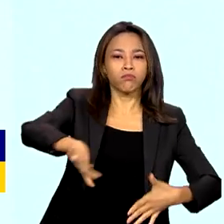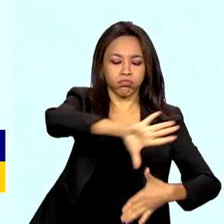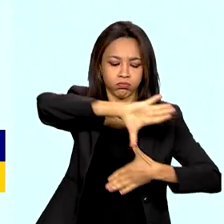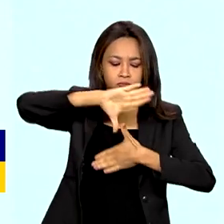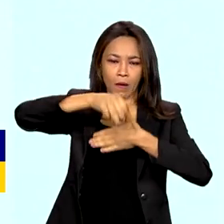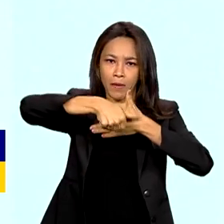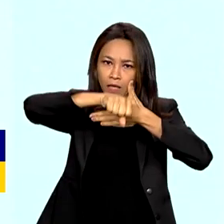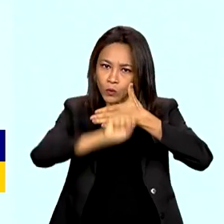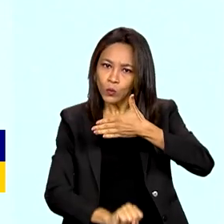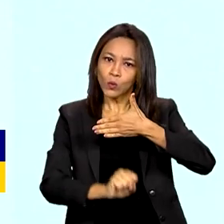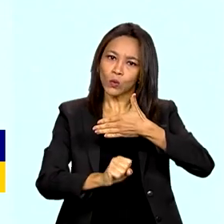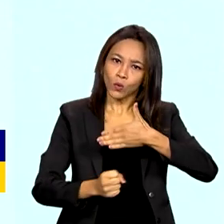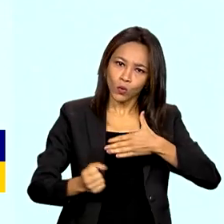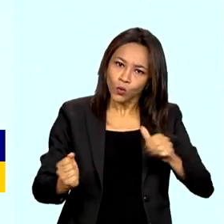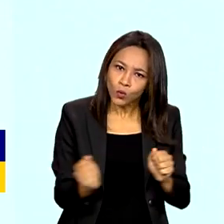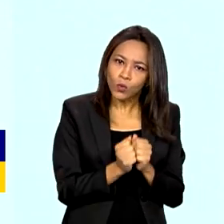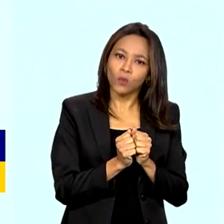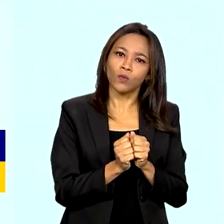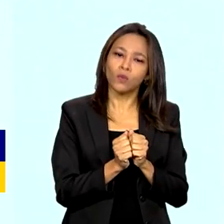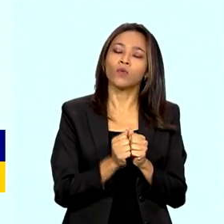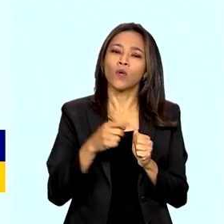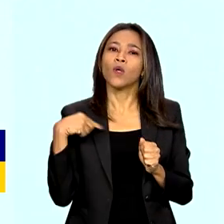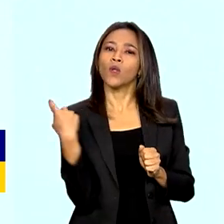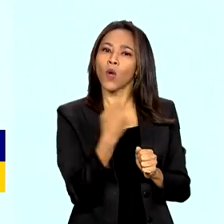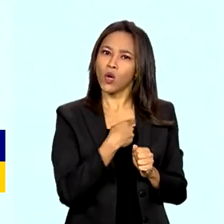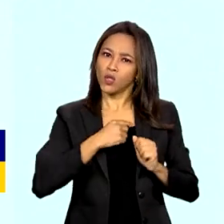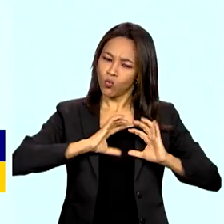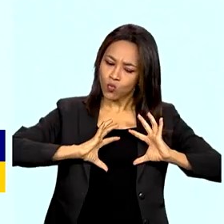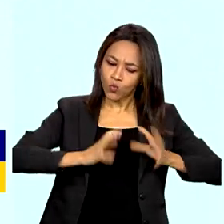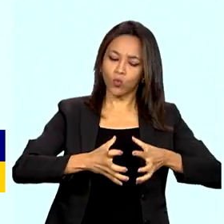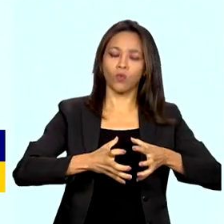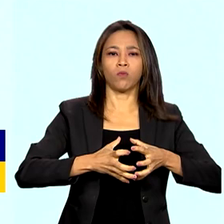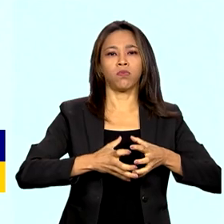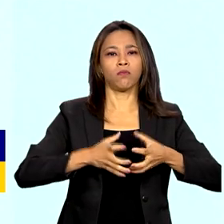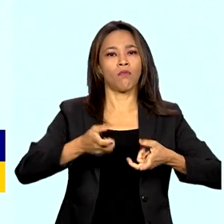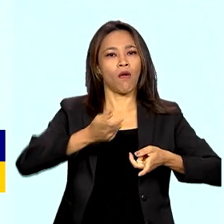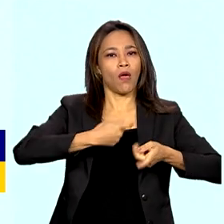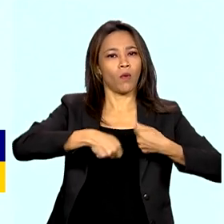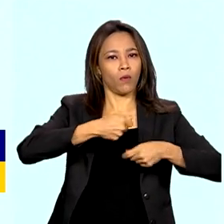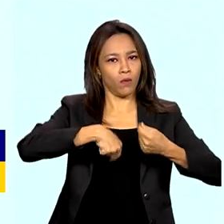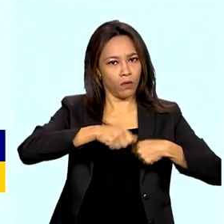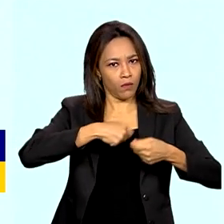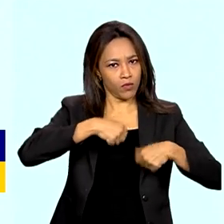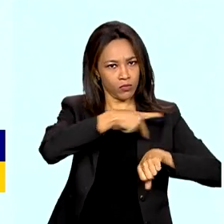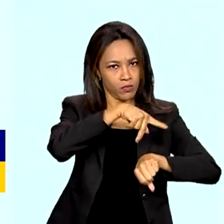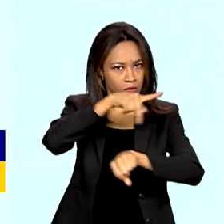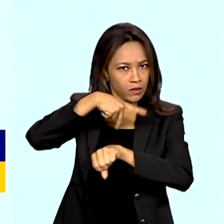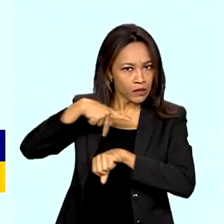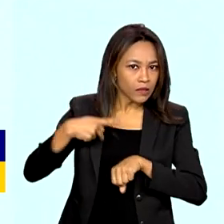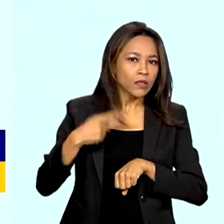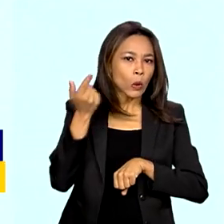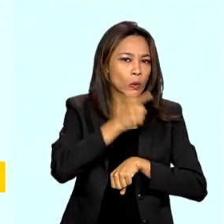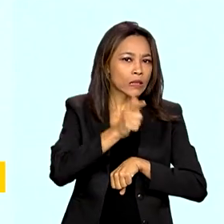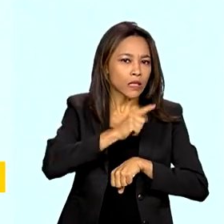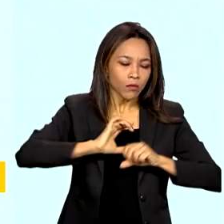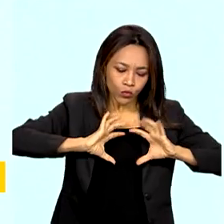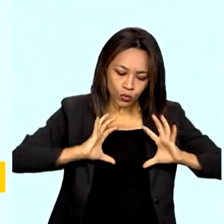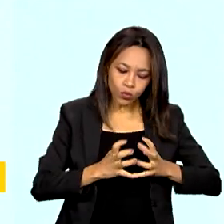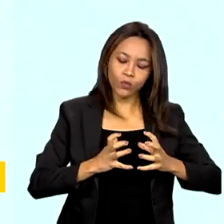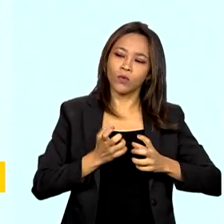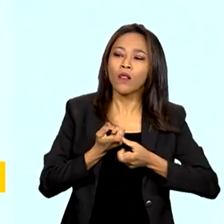porque a gente quer provar que junto nós somos um grande bloco econômico, e junto nós temos muito mais chance de negociar,